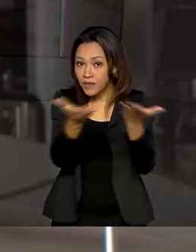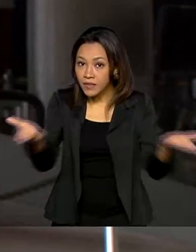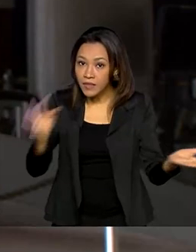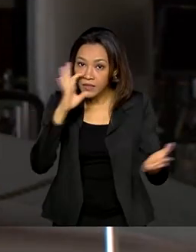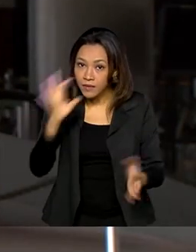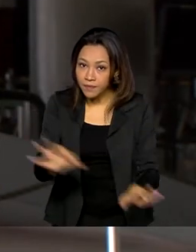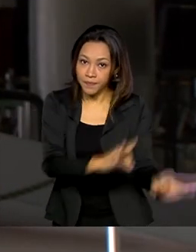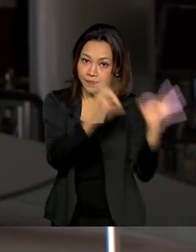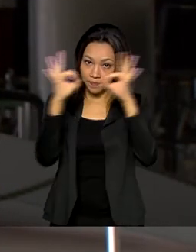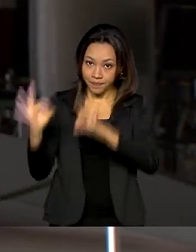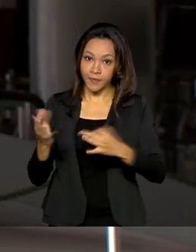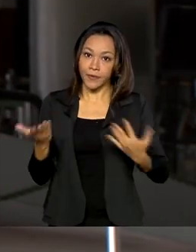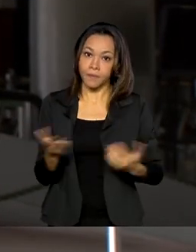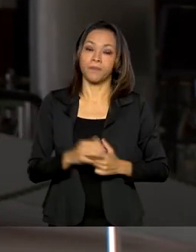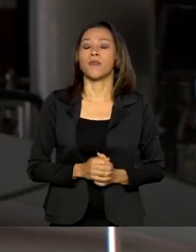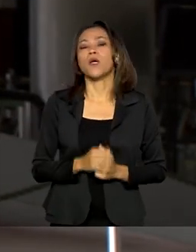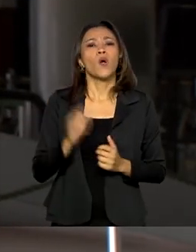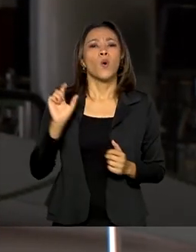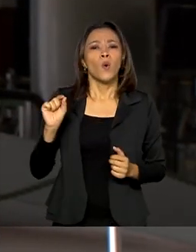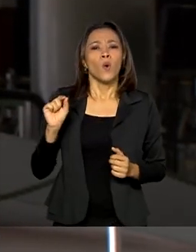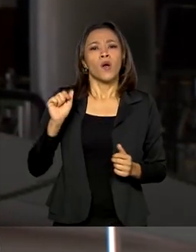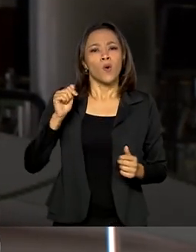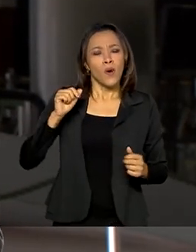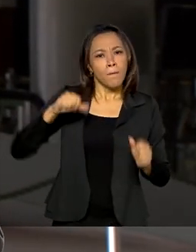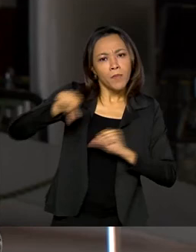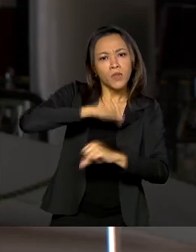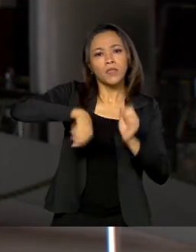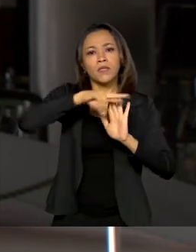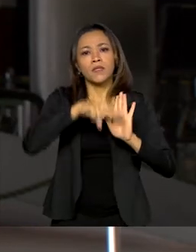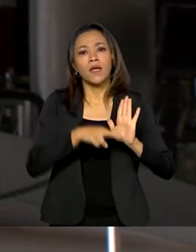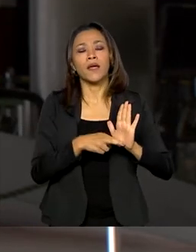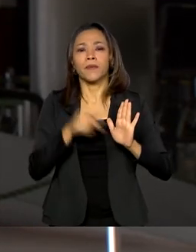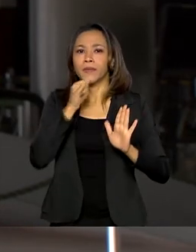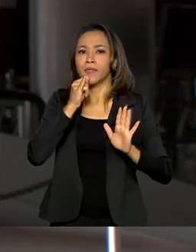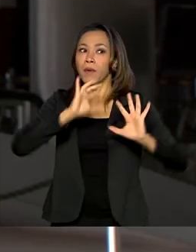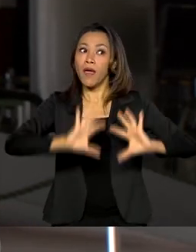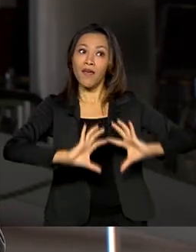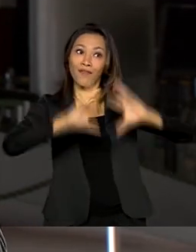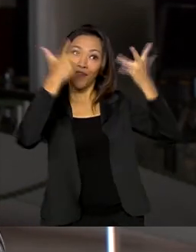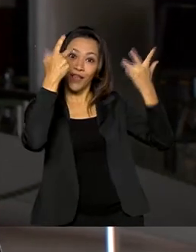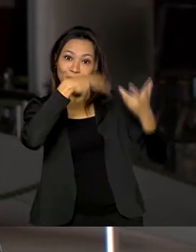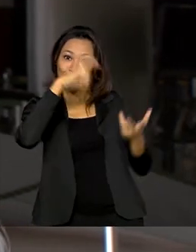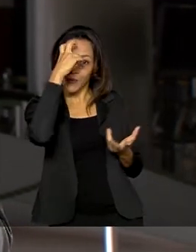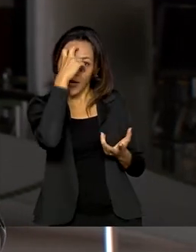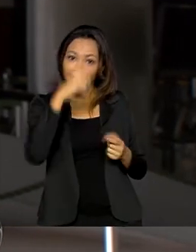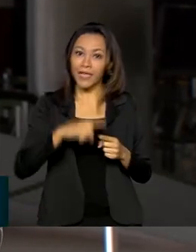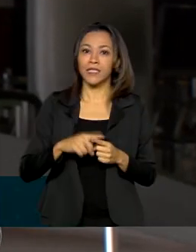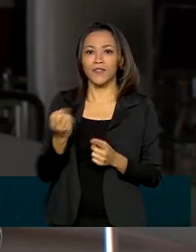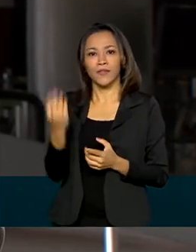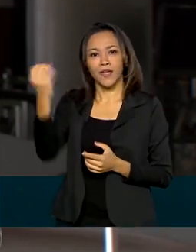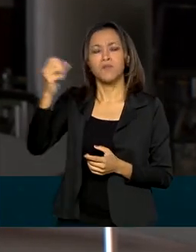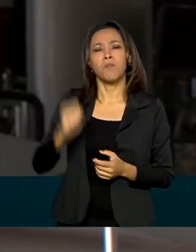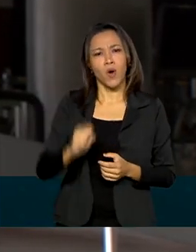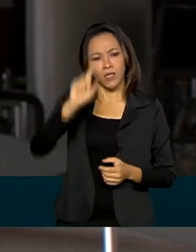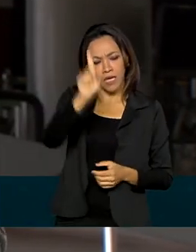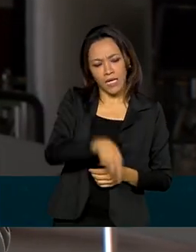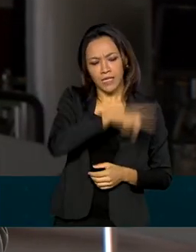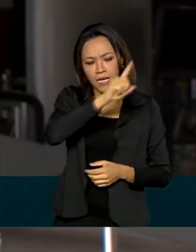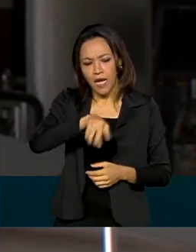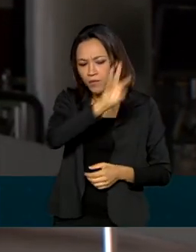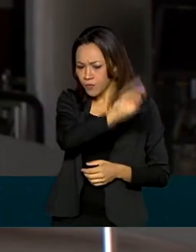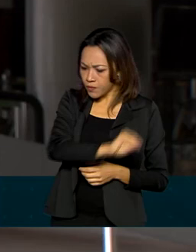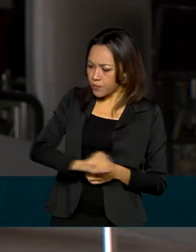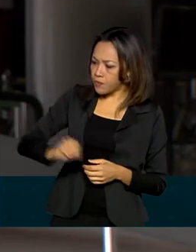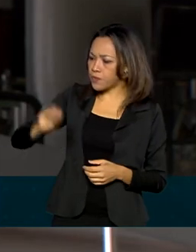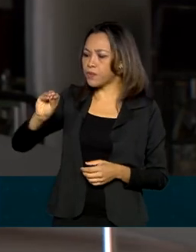acompanham. Olha só, com a mudança, as reservas turísticas ou os eventos culturais, eles podem ser cancelados ou adiados até o fim de